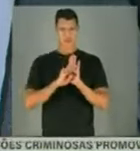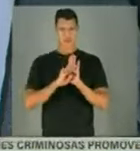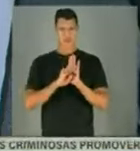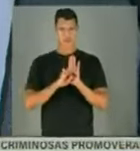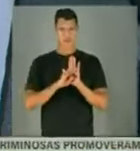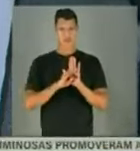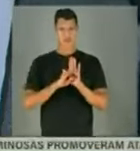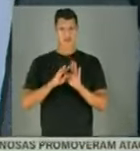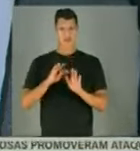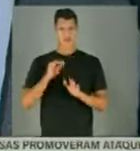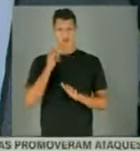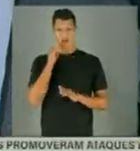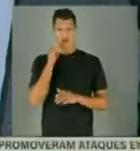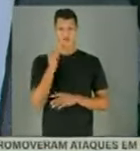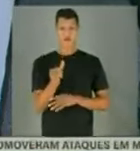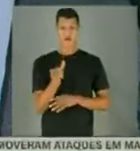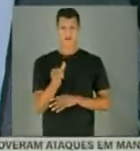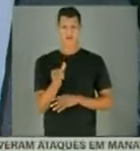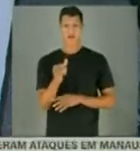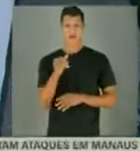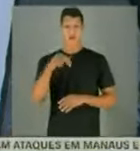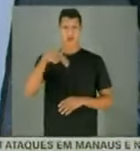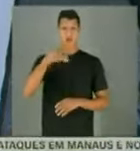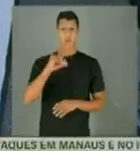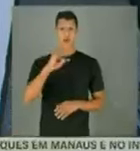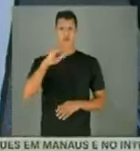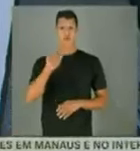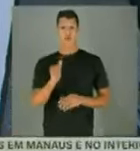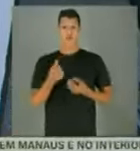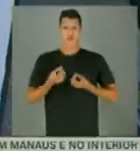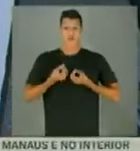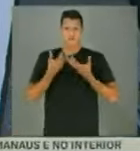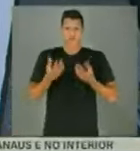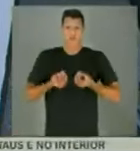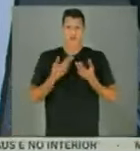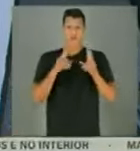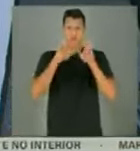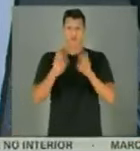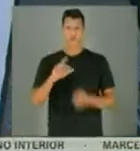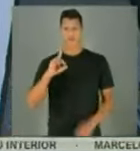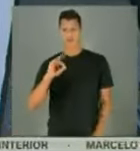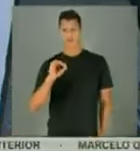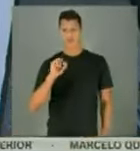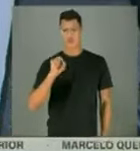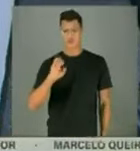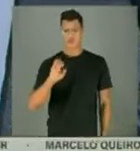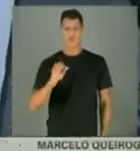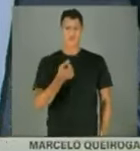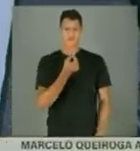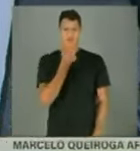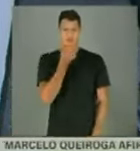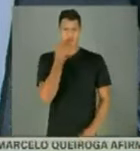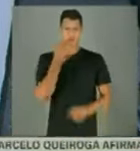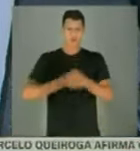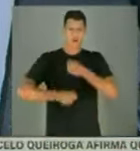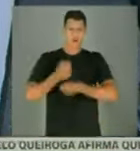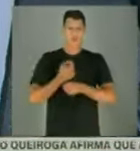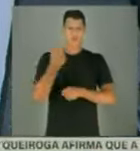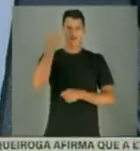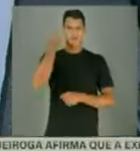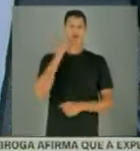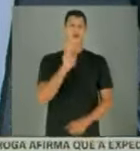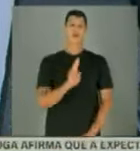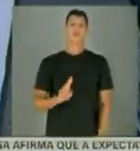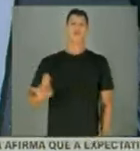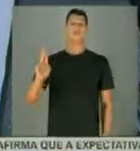falou... É uma nota informativa. Pois é. Acerca de doses. Esse medicamento, ano passado, eles eram